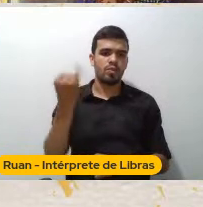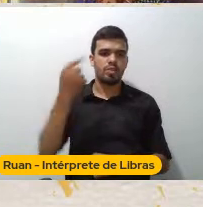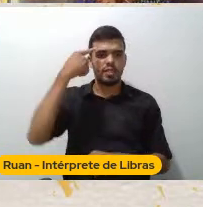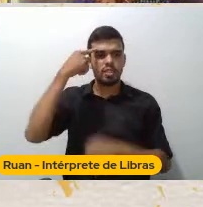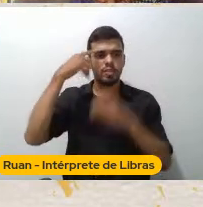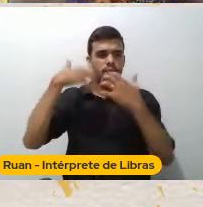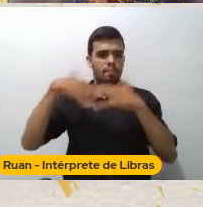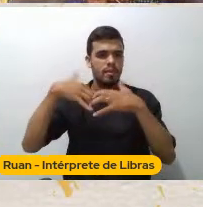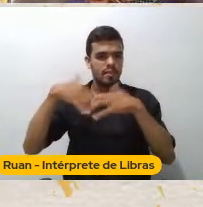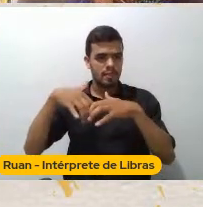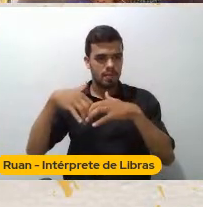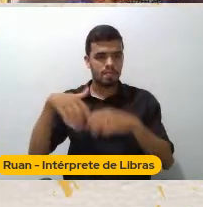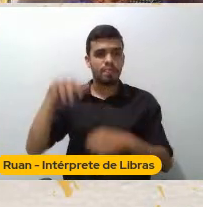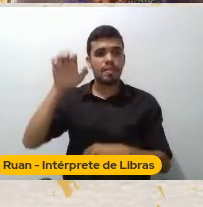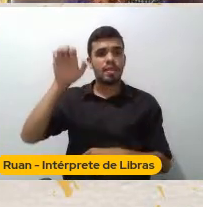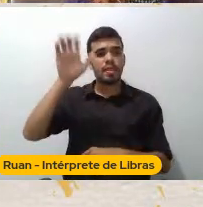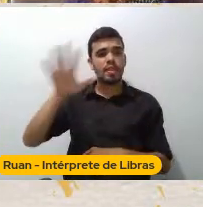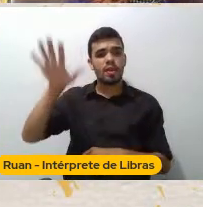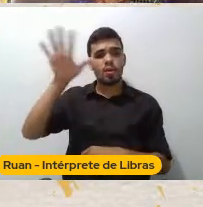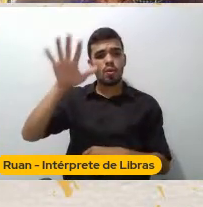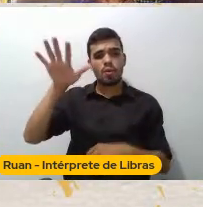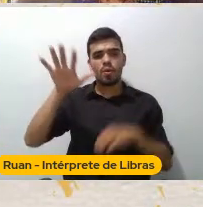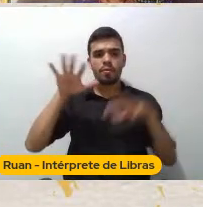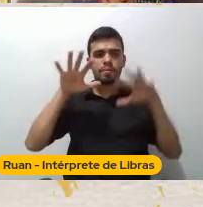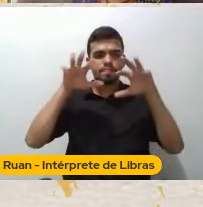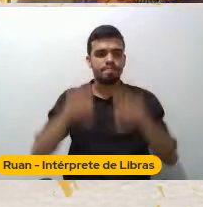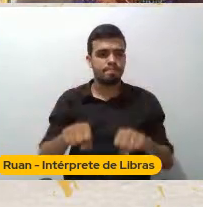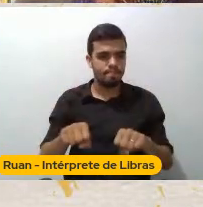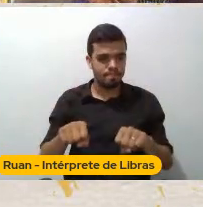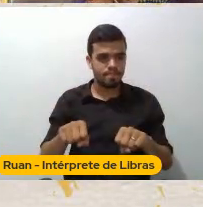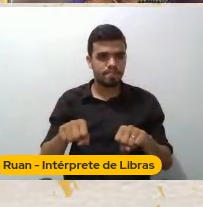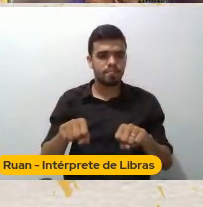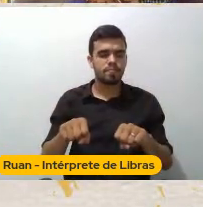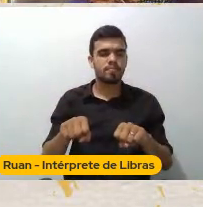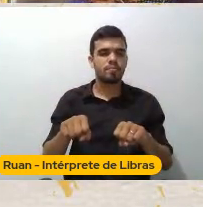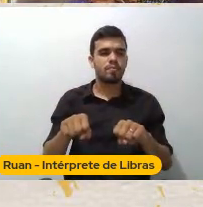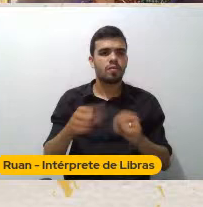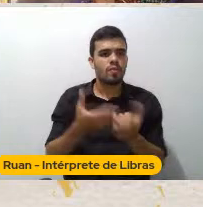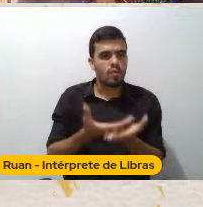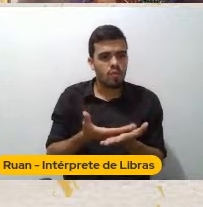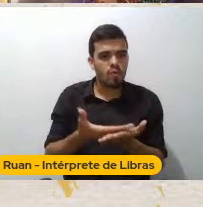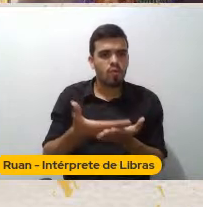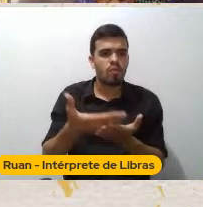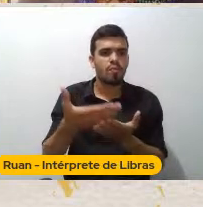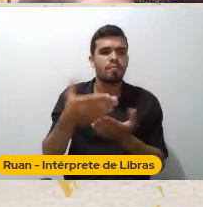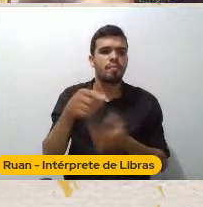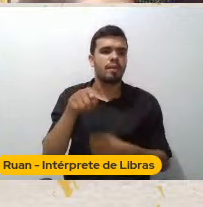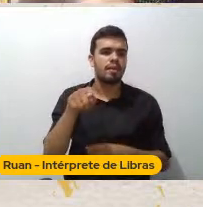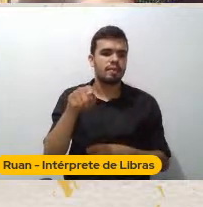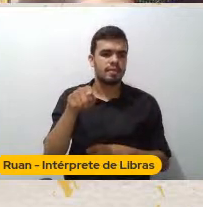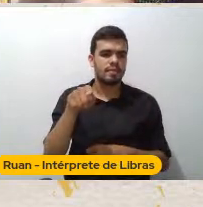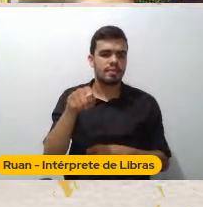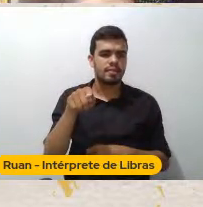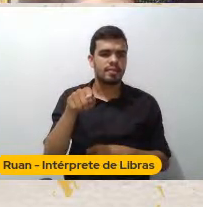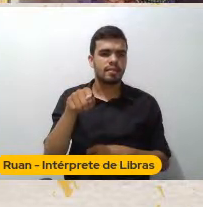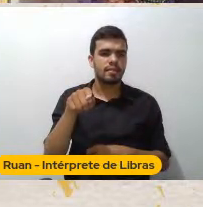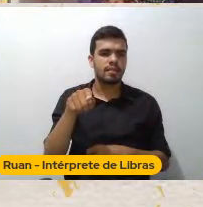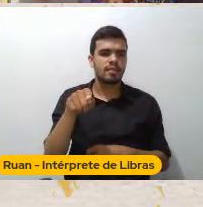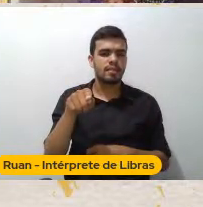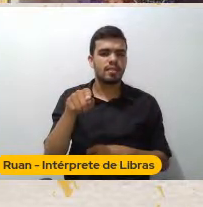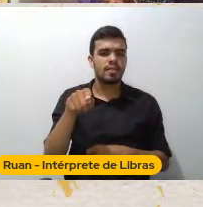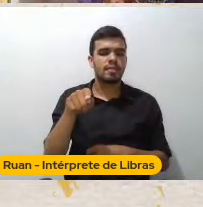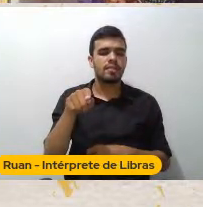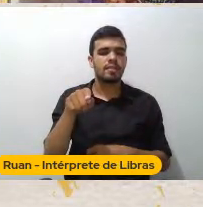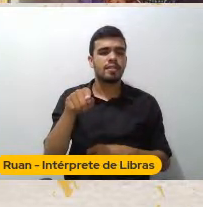O domínio europeu Ele começa A ser sistematizado Antes tinha um domínio Só pela força